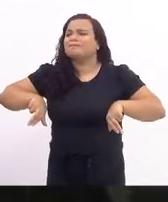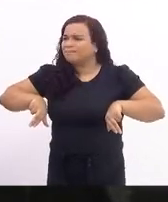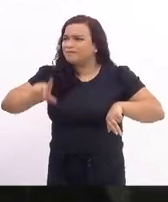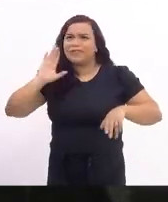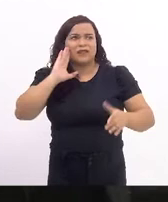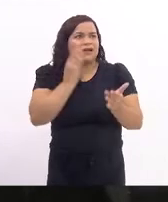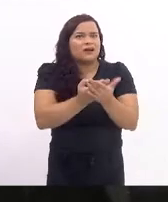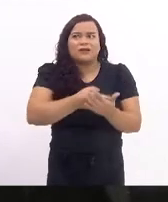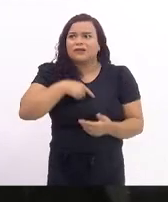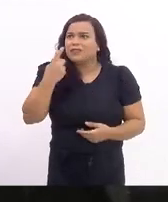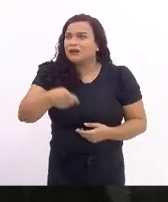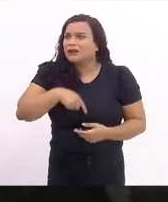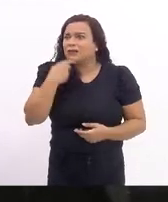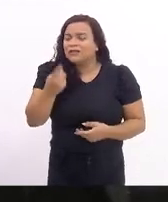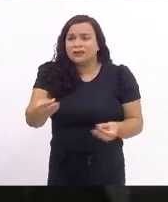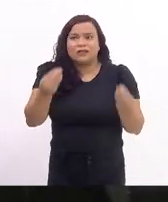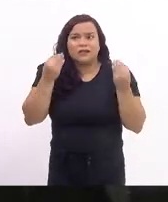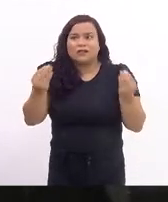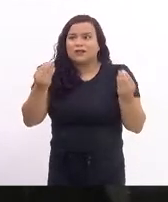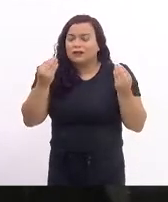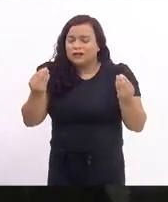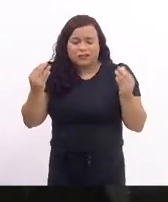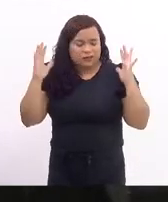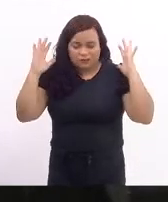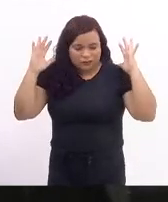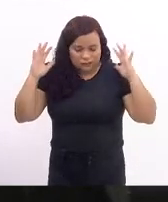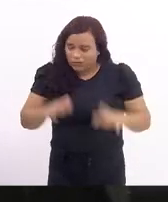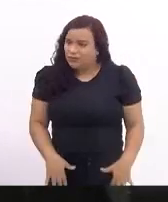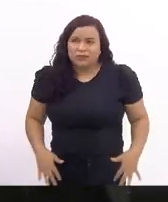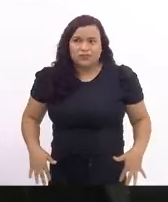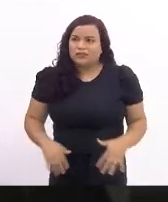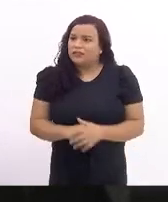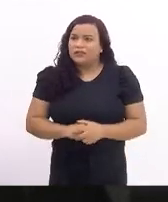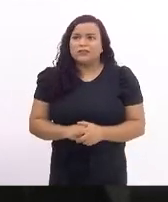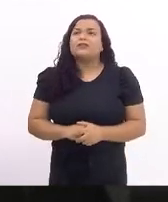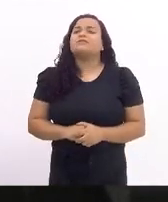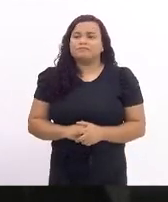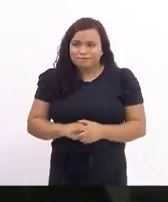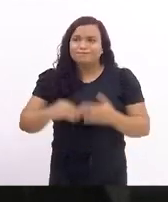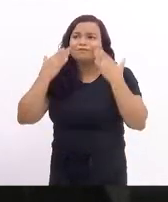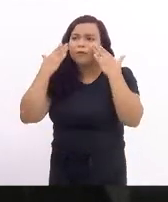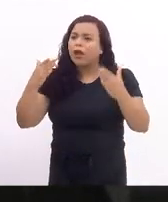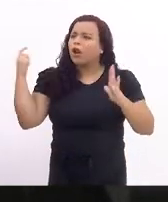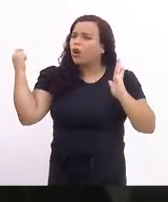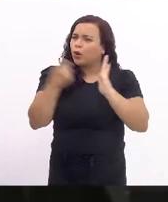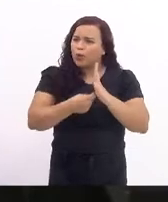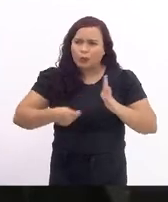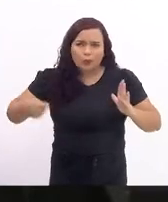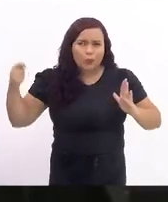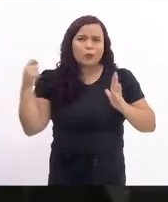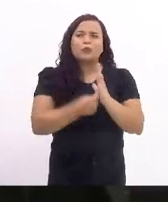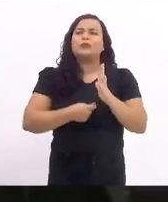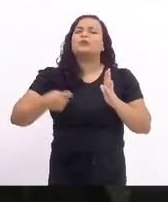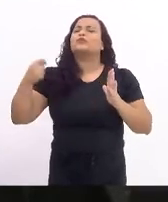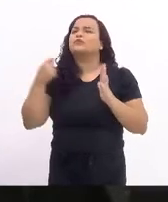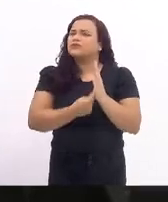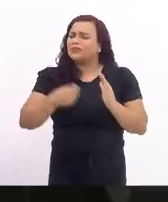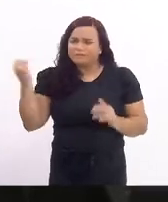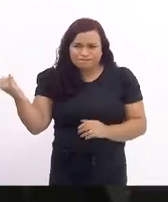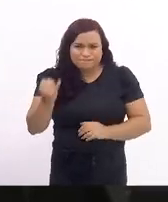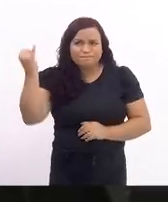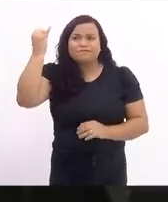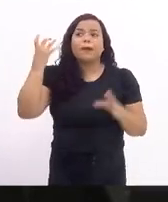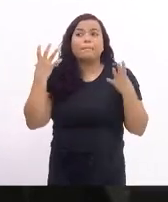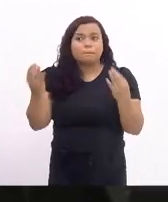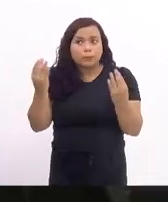inacreditável. Por isso, a gente tem que mostrar que essa luta é absolutamente importante.